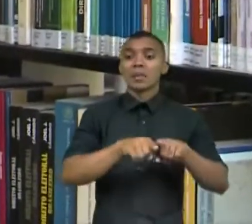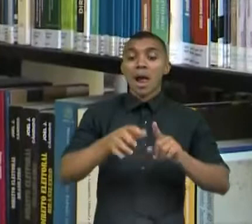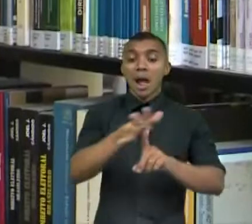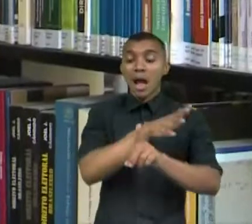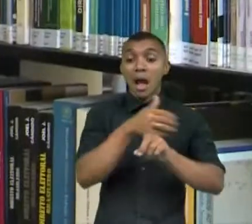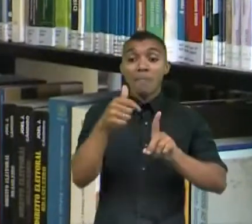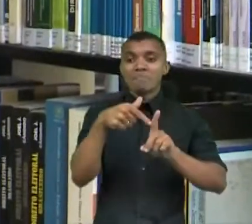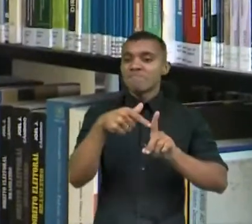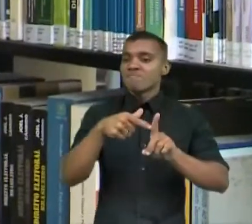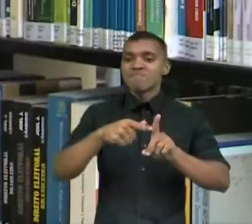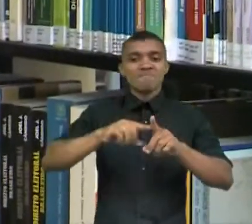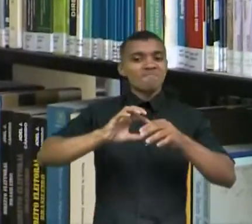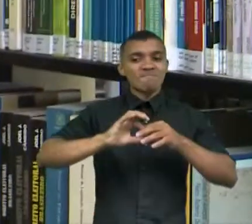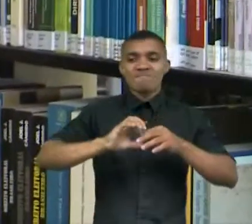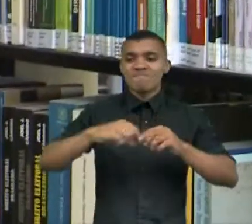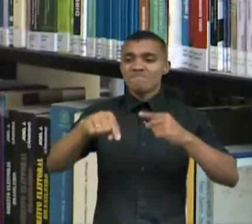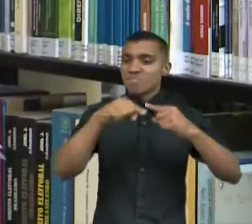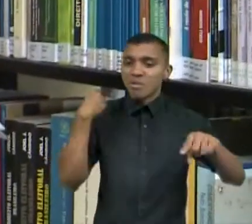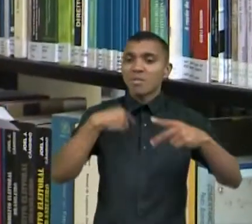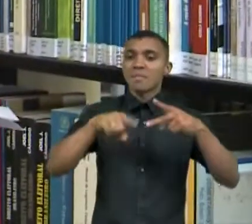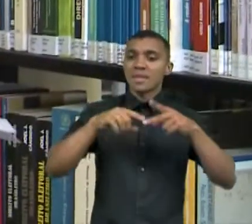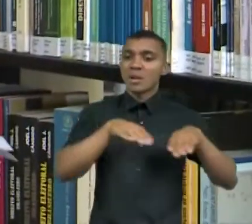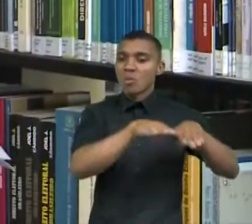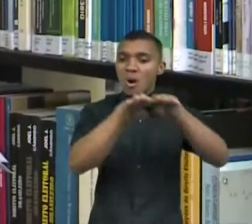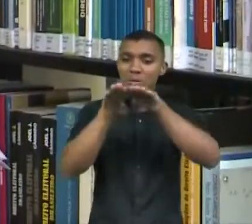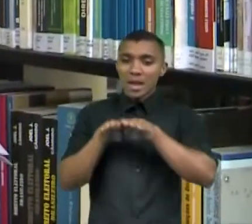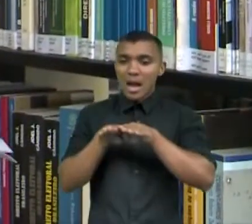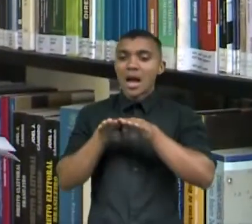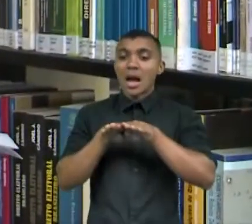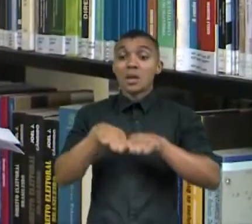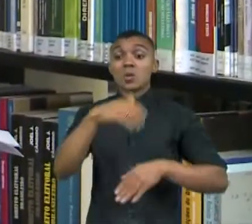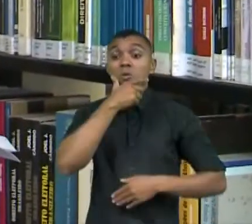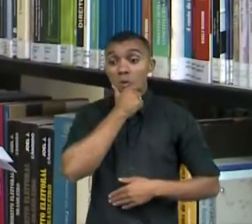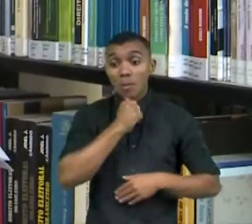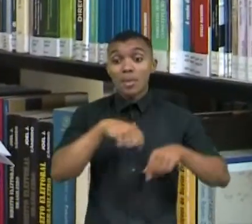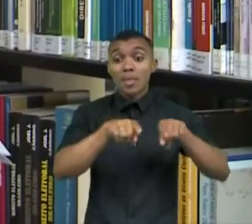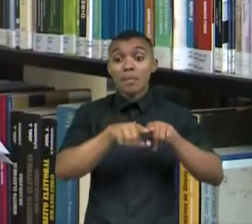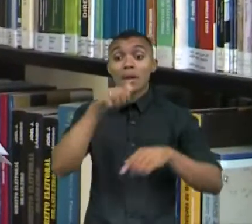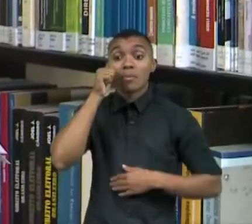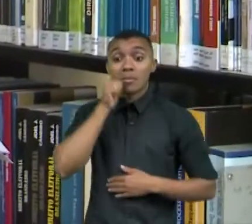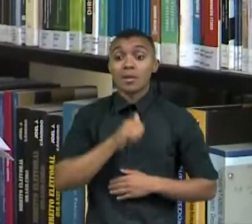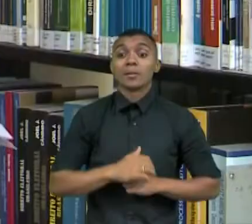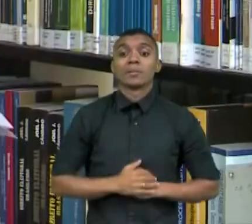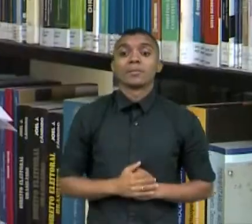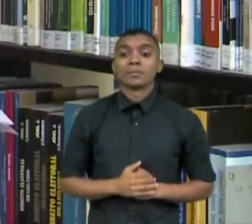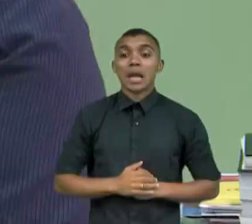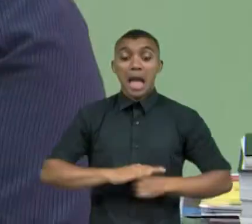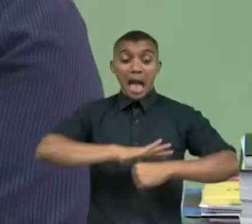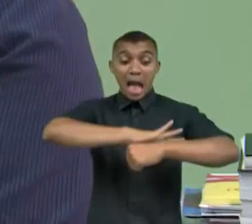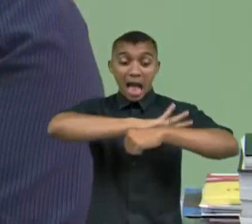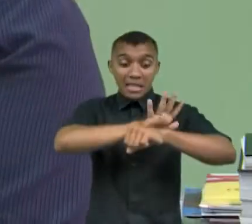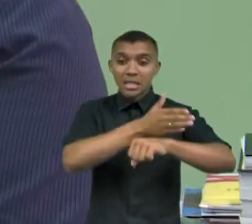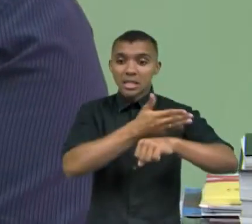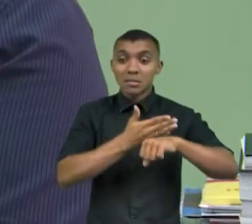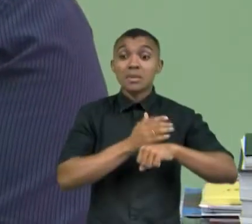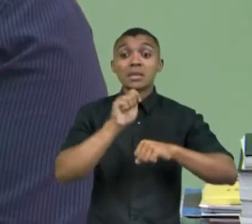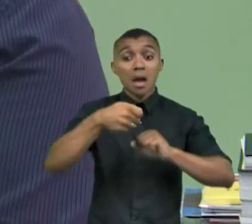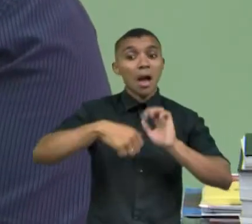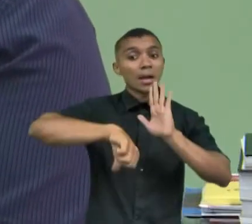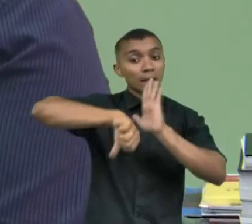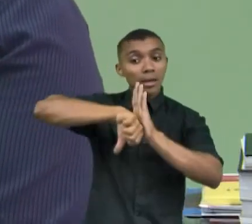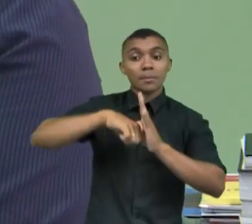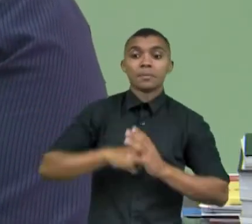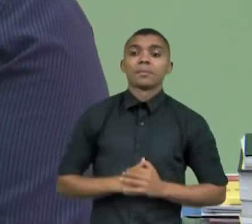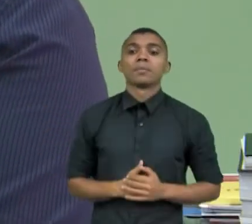o fim da censura, a igualdade entre homens e mulheres e transformou o racismo em crime. A Constituição cidadã,